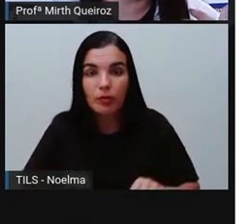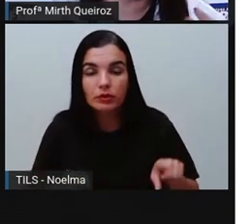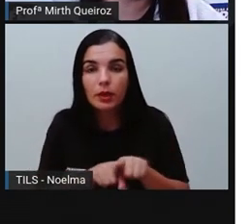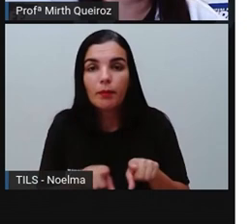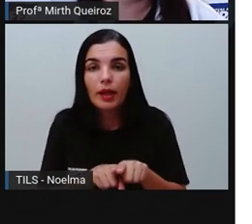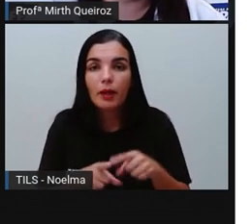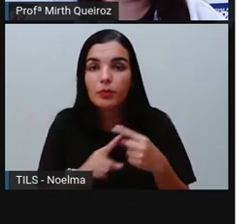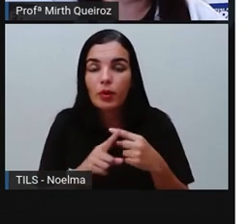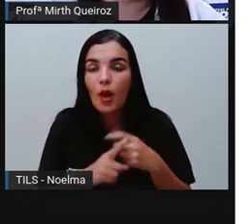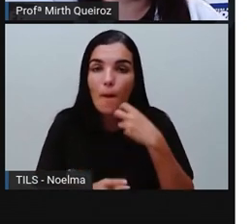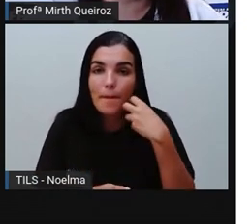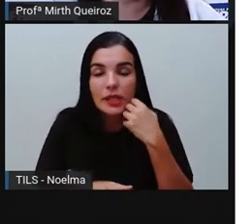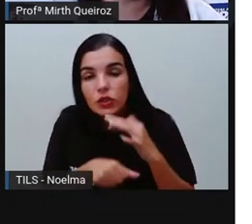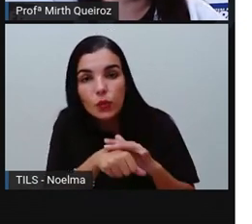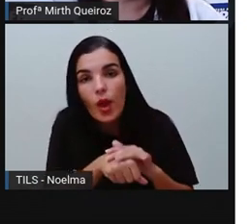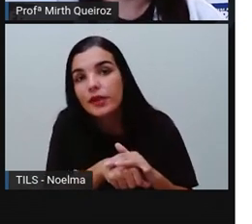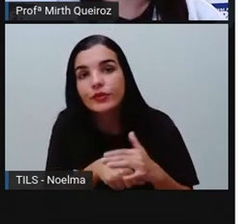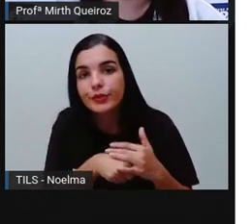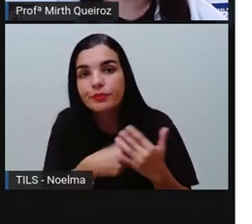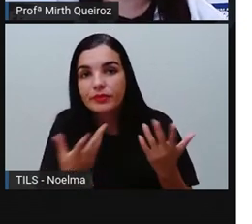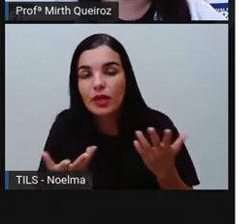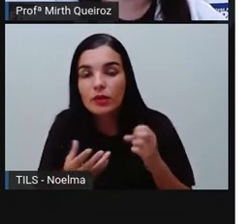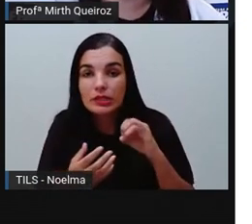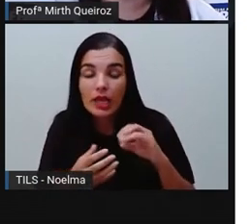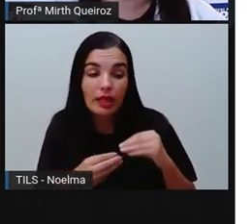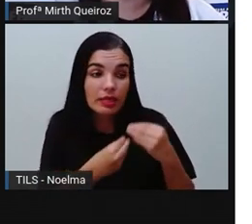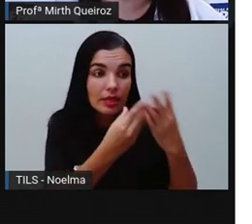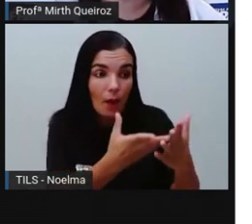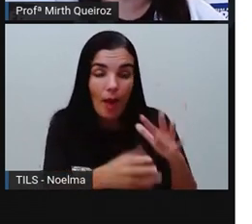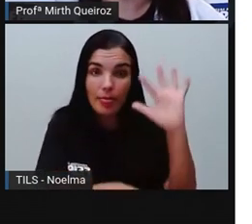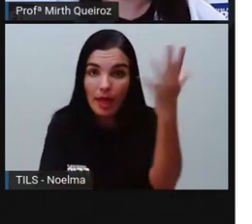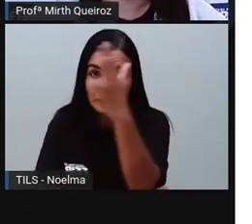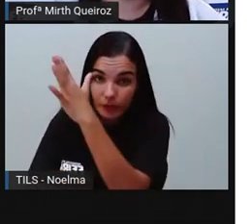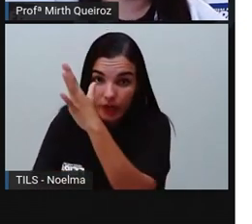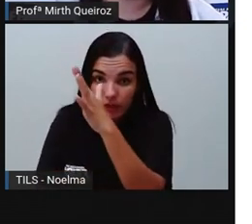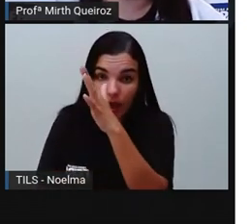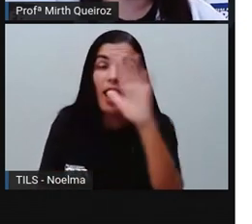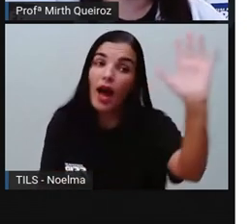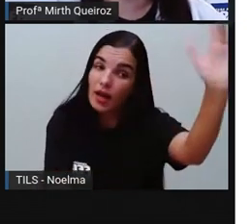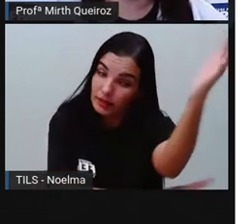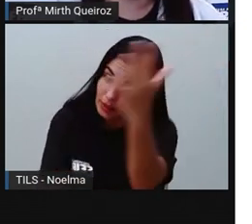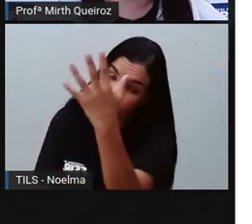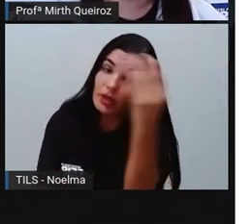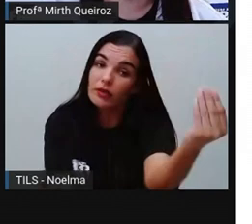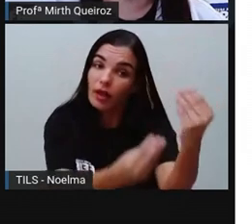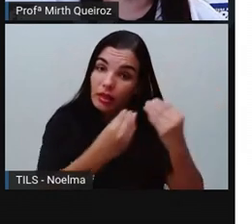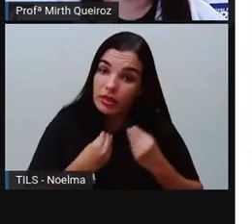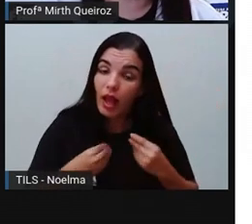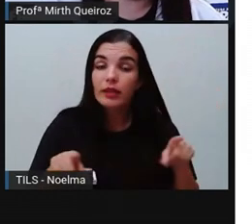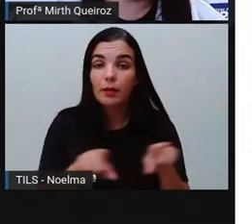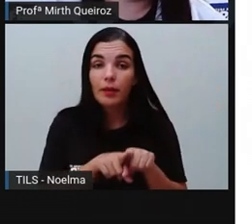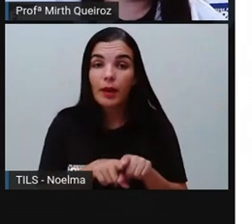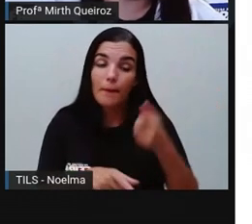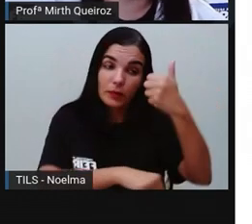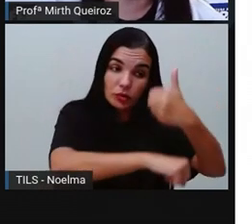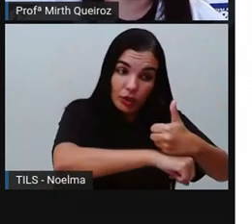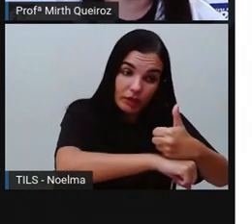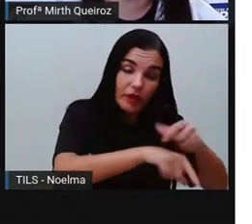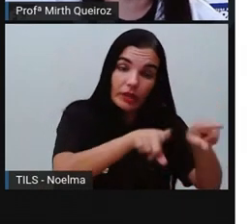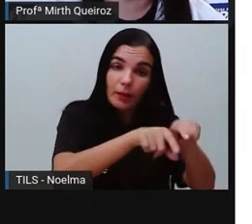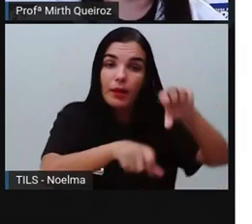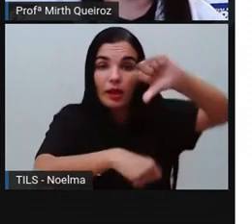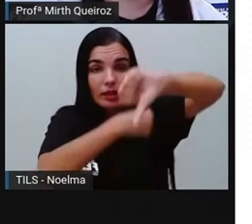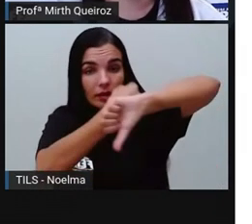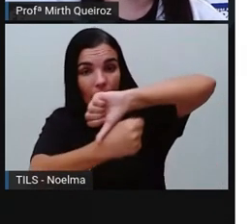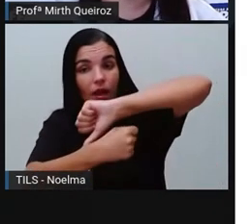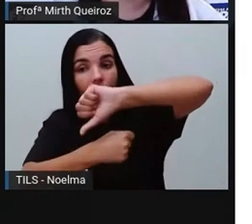aquilo que a gente oferece para a natureza, ela dá de retorno para a gente também. Seja coisas positivas ou seja coisas negativas, né? A gente sempre